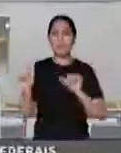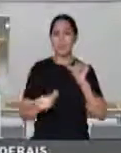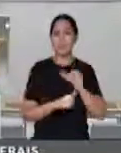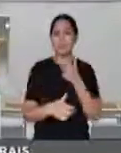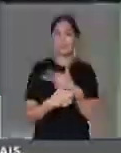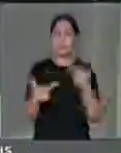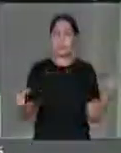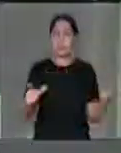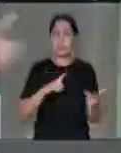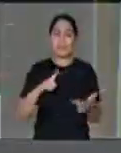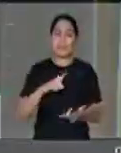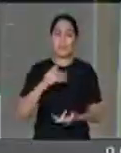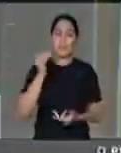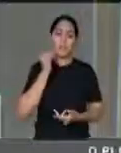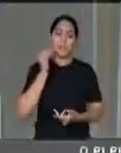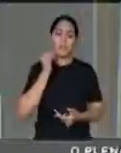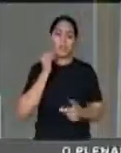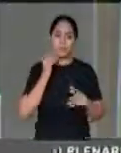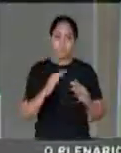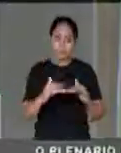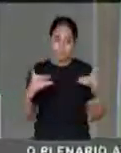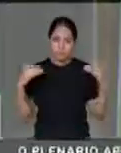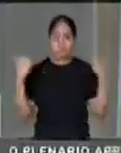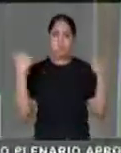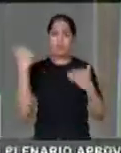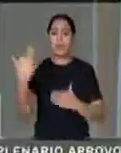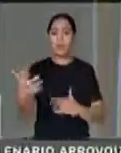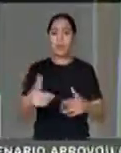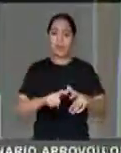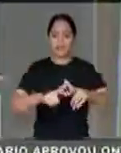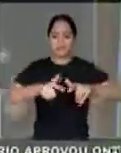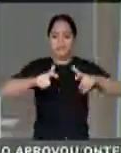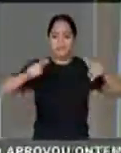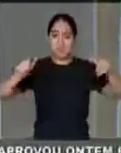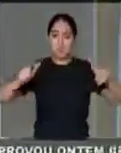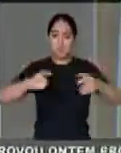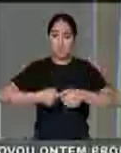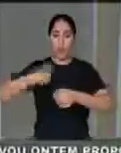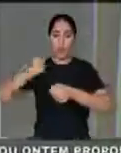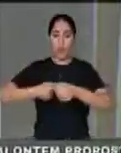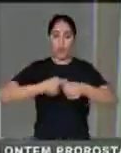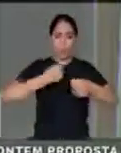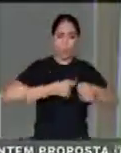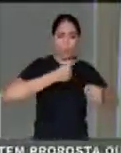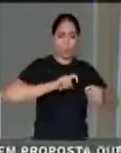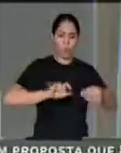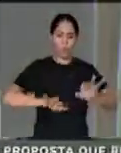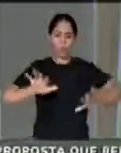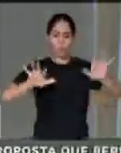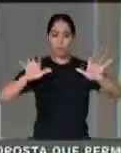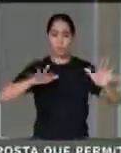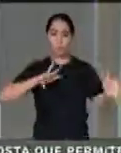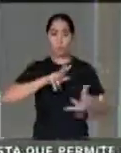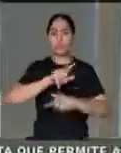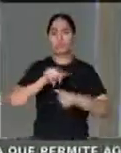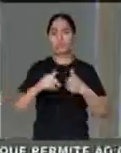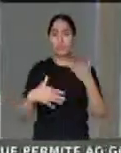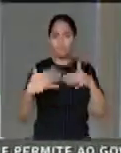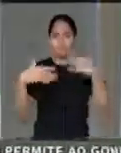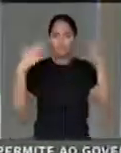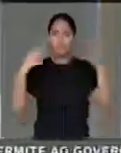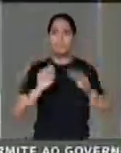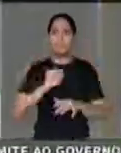Há uma tentativa de ampliar de forma infinita os lucros de setores num mundo que é finito.